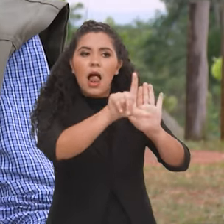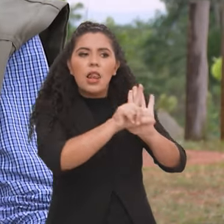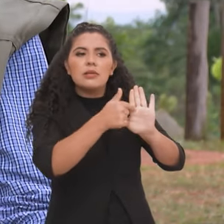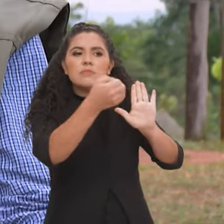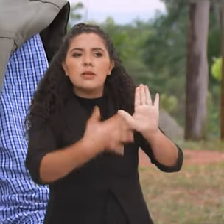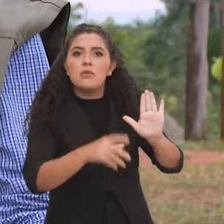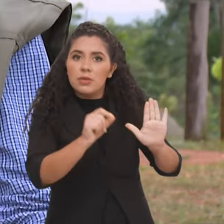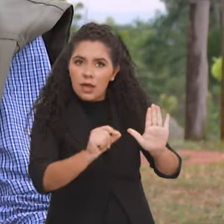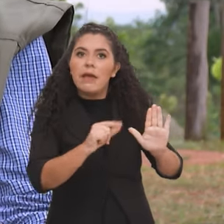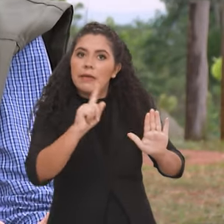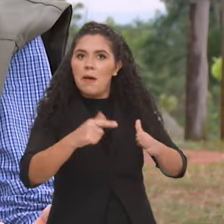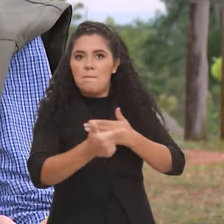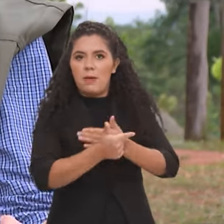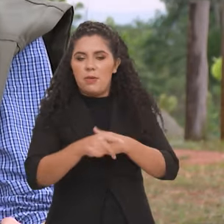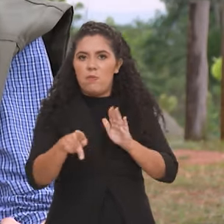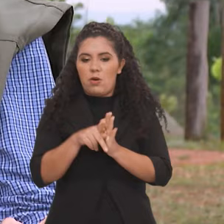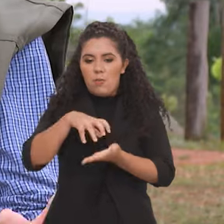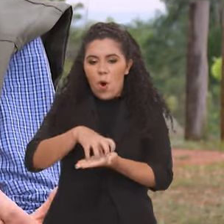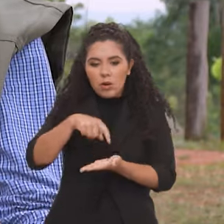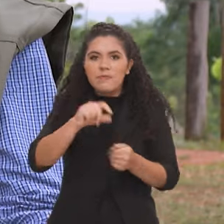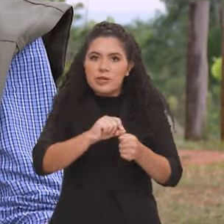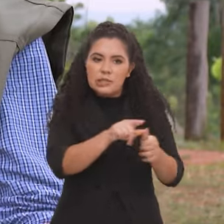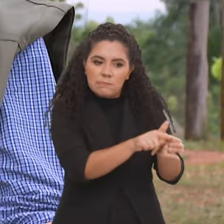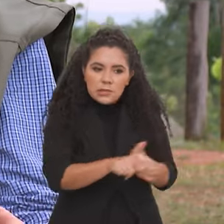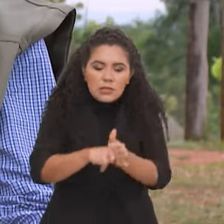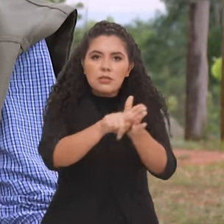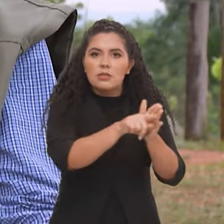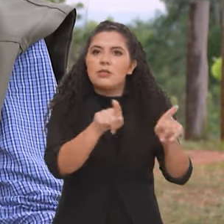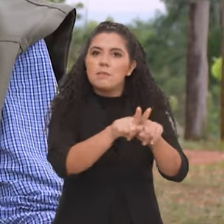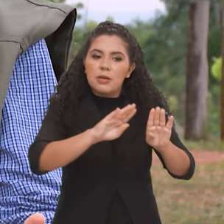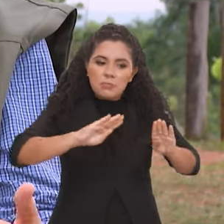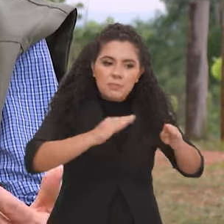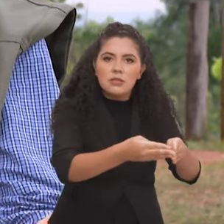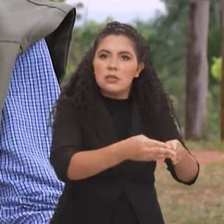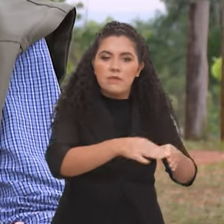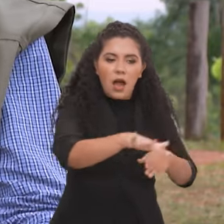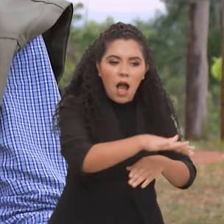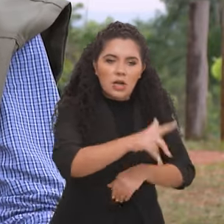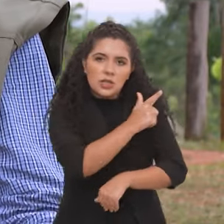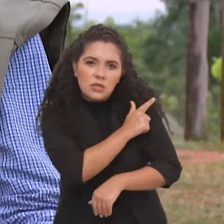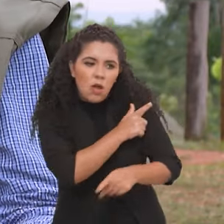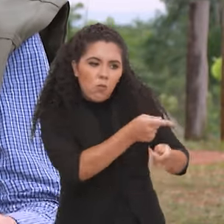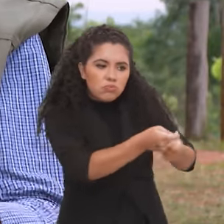realizar pesquisa, mas é uma pesquisa, digamos assim, orientada para a gestão, orientada para